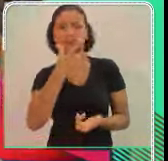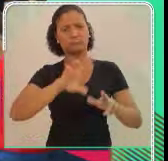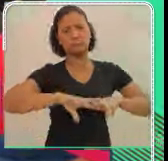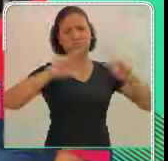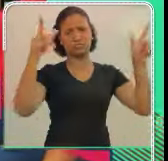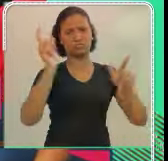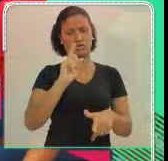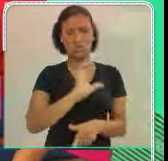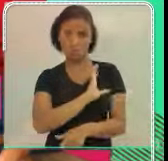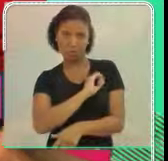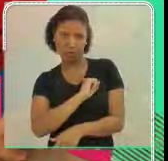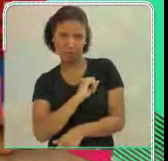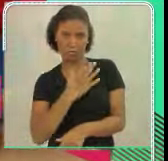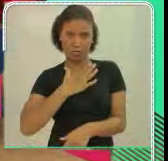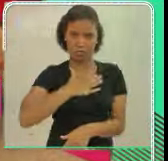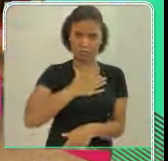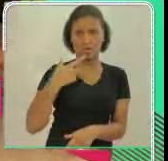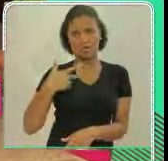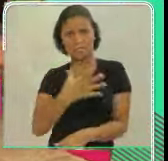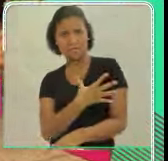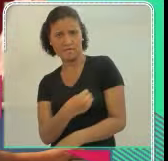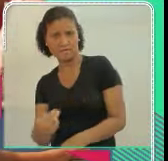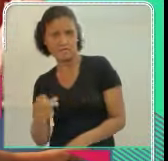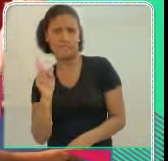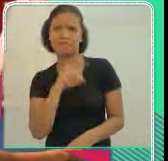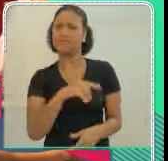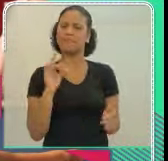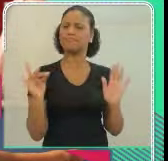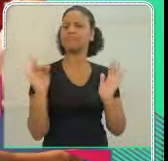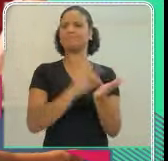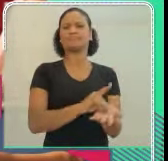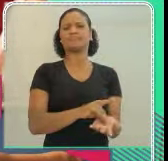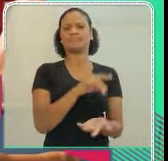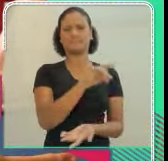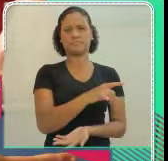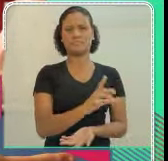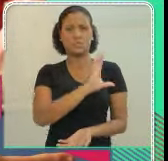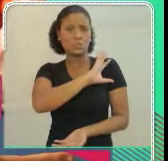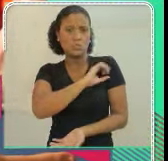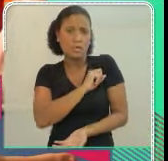filho que não tem síndrome de Down, eu tenho uma filha que tem síndrome de Down, e os dois são amados igualmente.